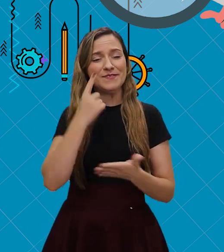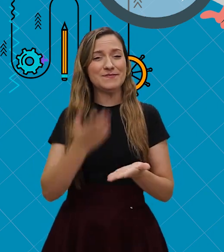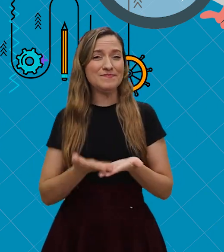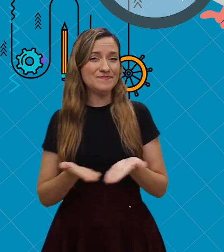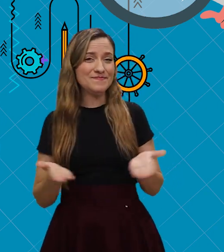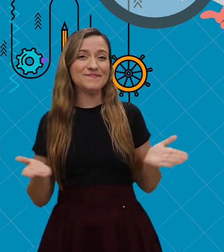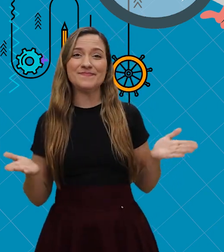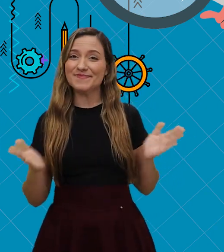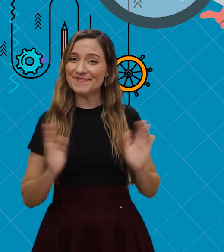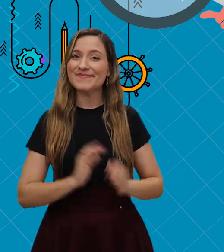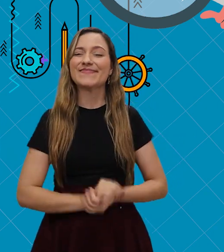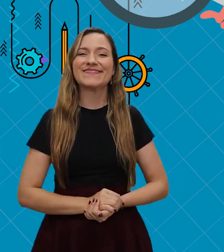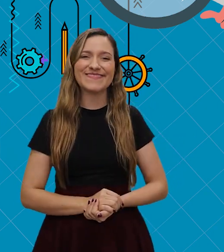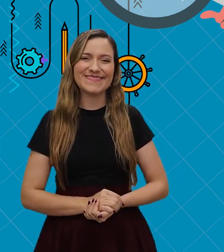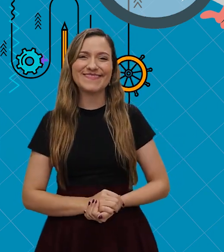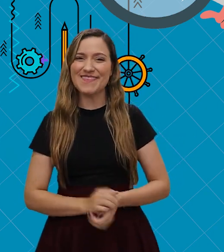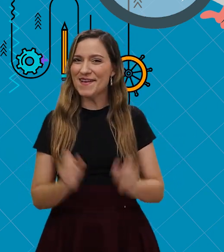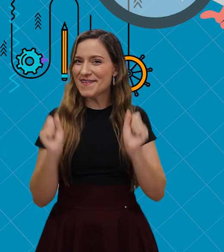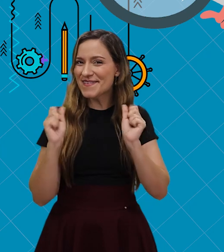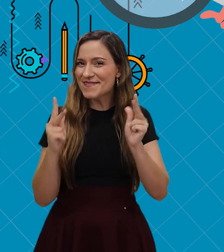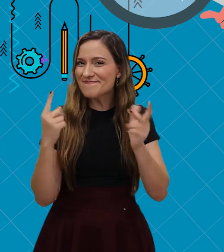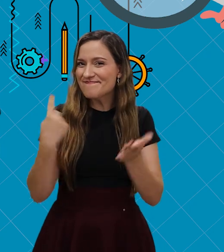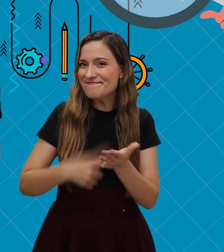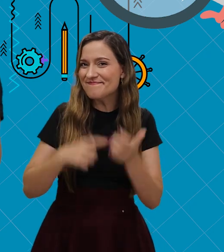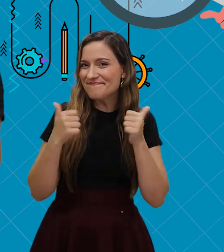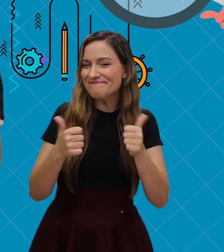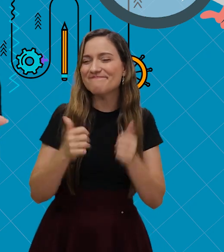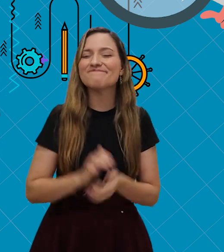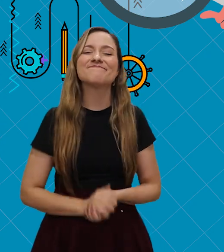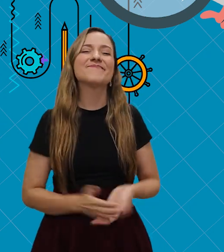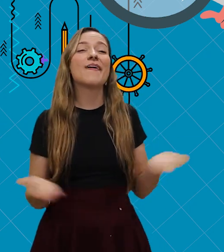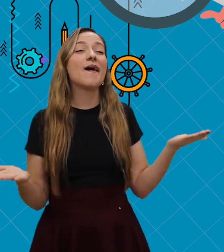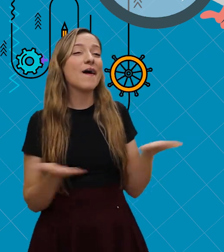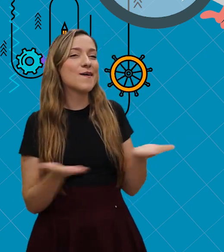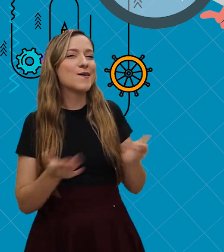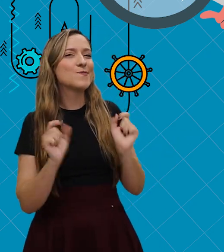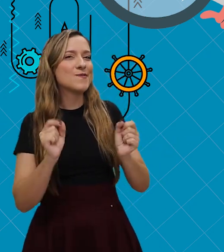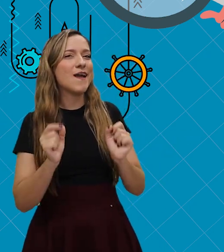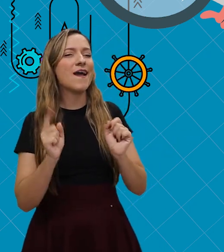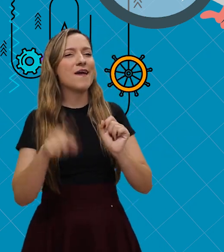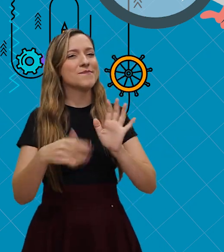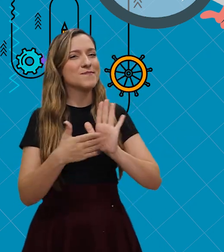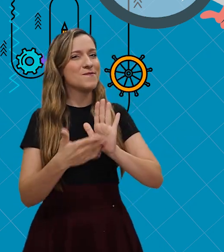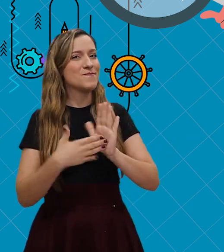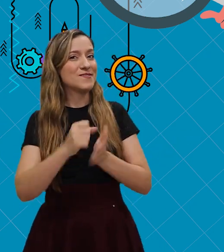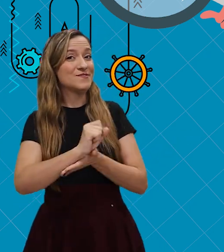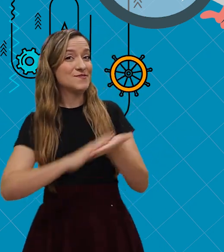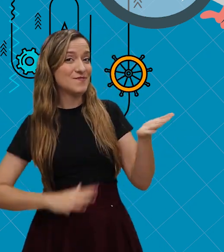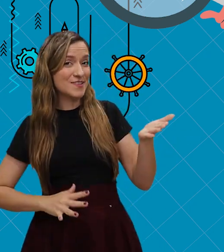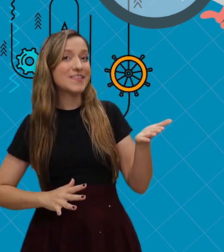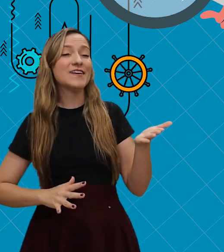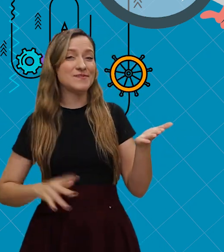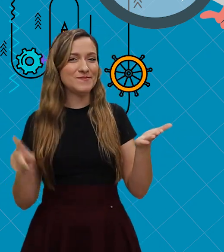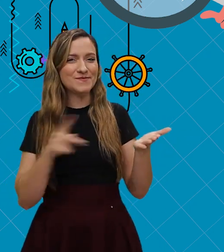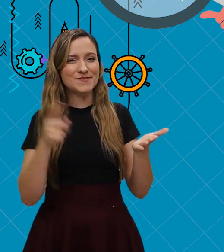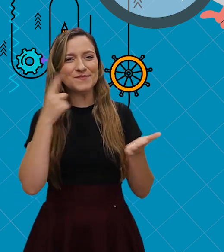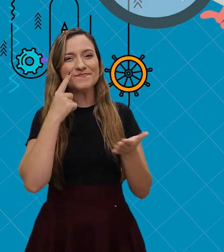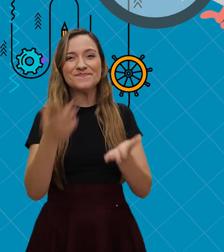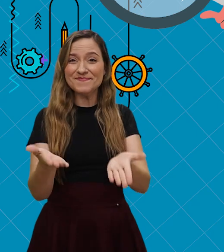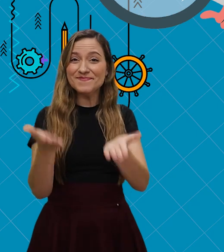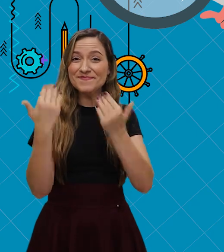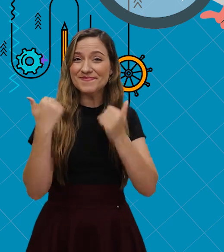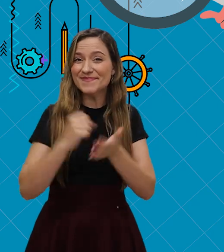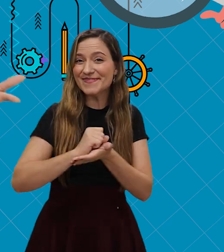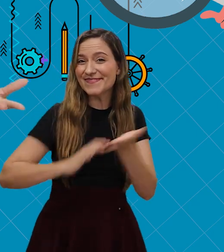africajnview. Beleza? Agora, vamos para a proposta de atividade com a professora André.